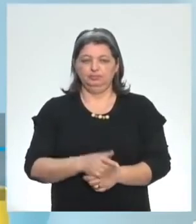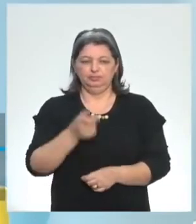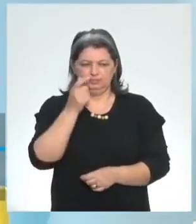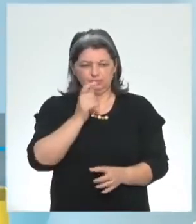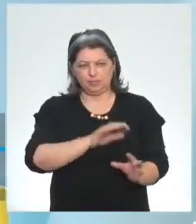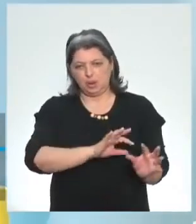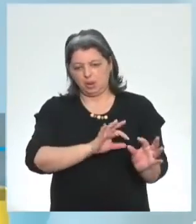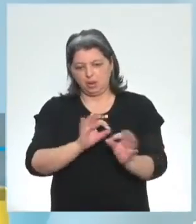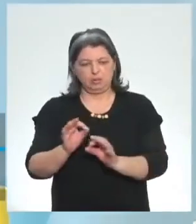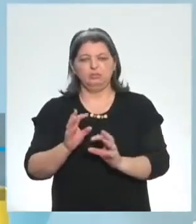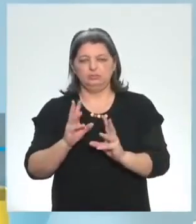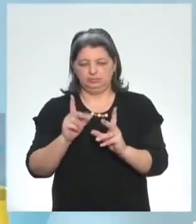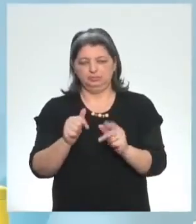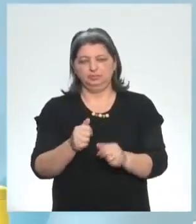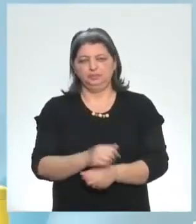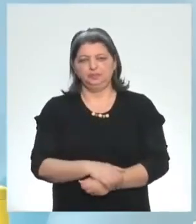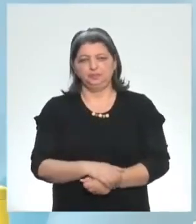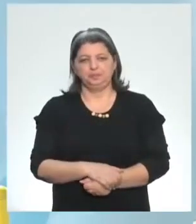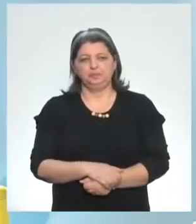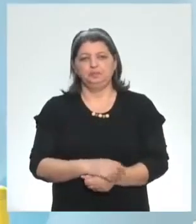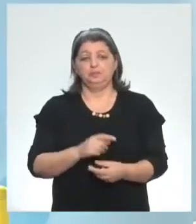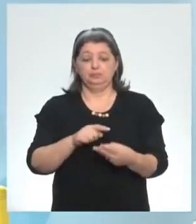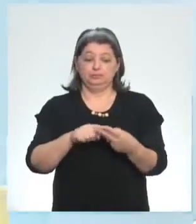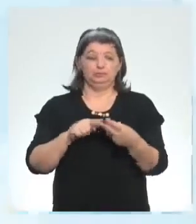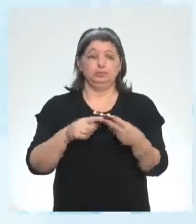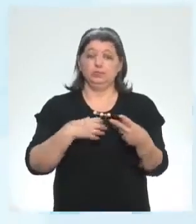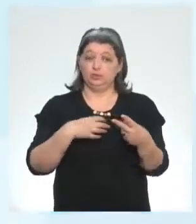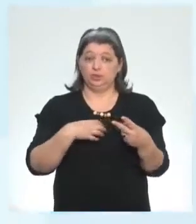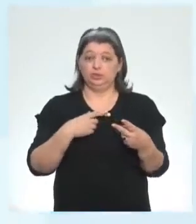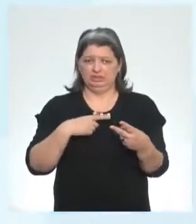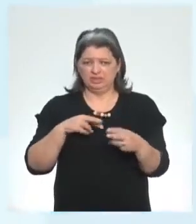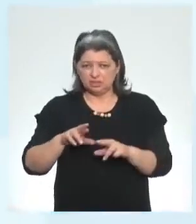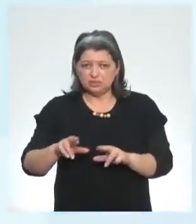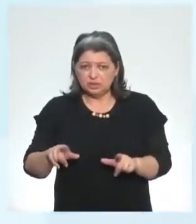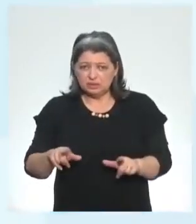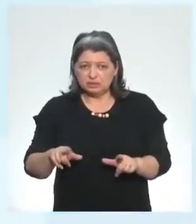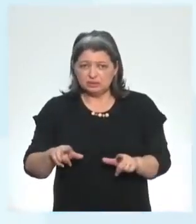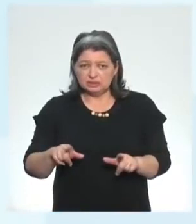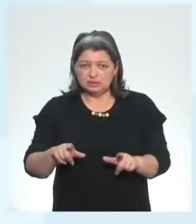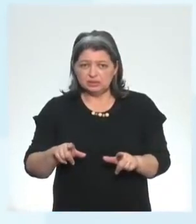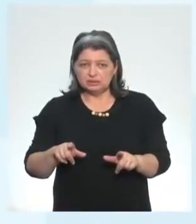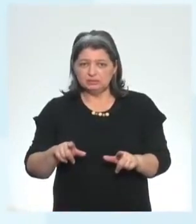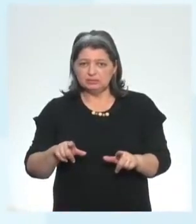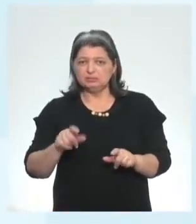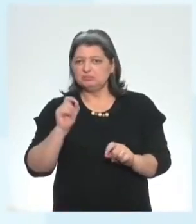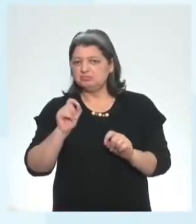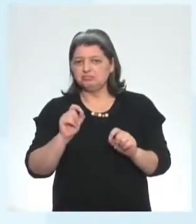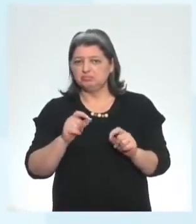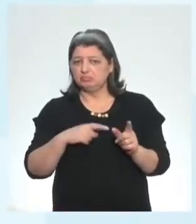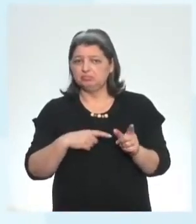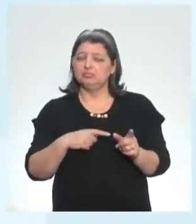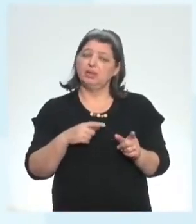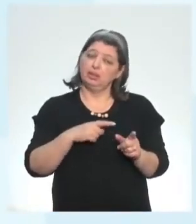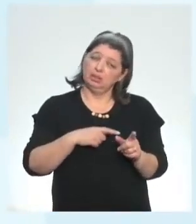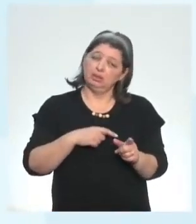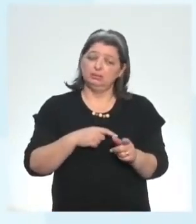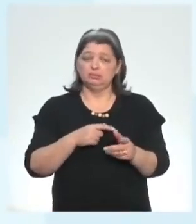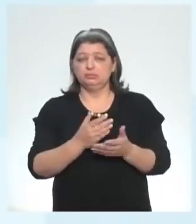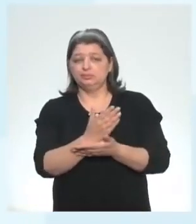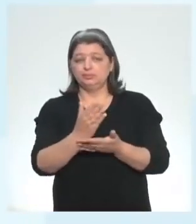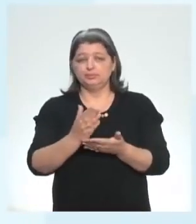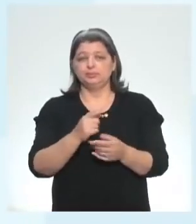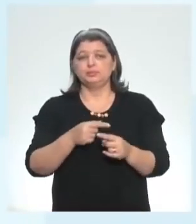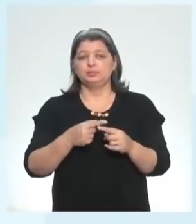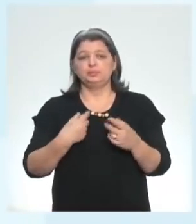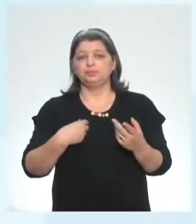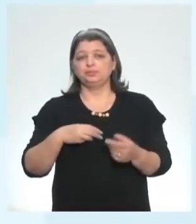futuro tá bom então a gente tem essas duas formas existe alguma diferença entre will e o going to existem algumas porque quando a gente fala